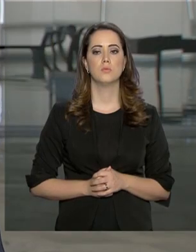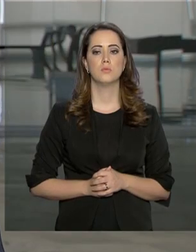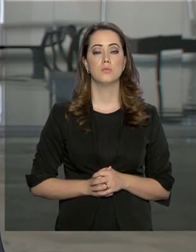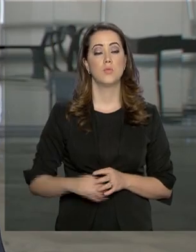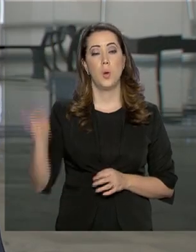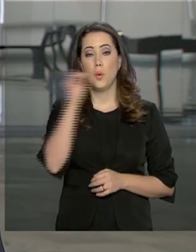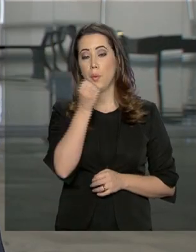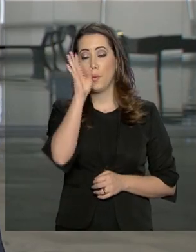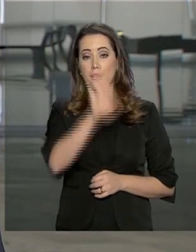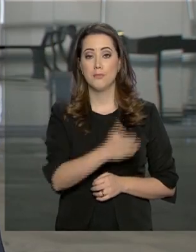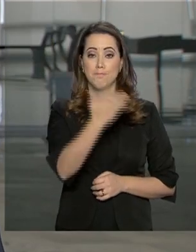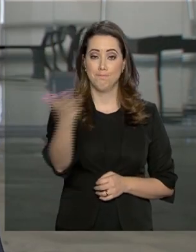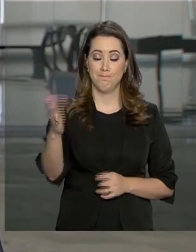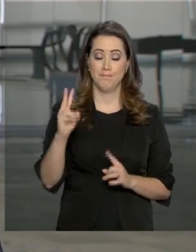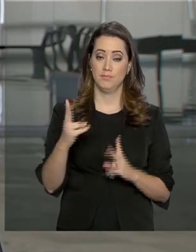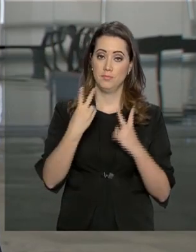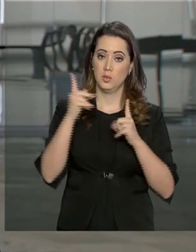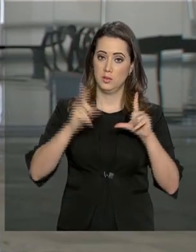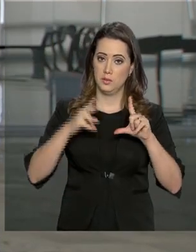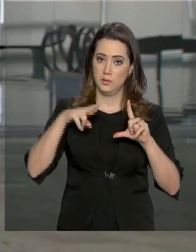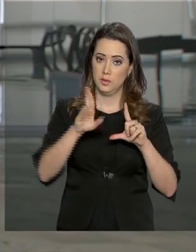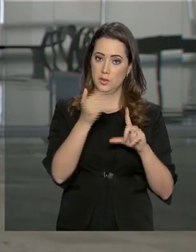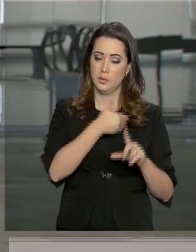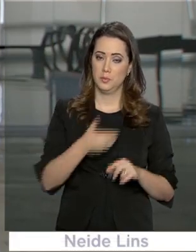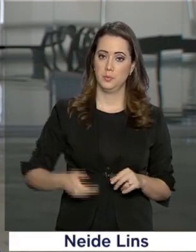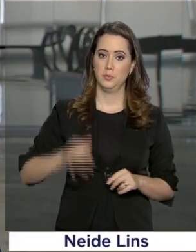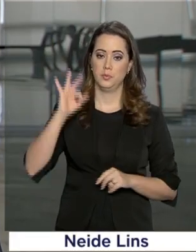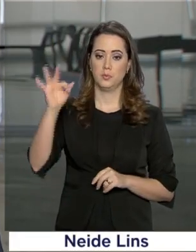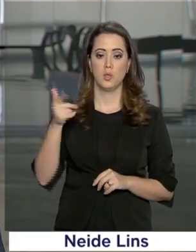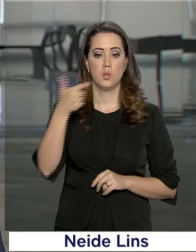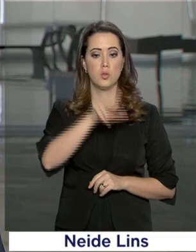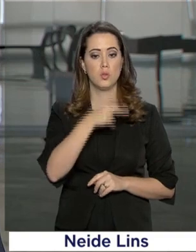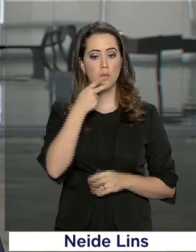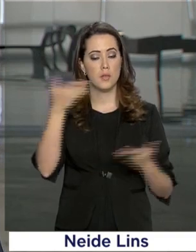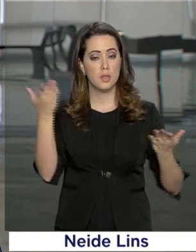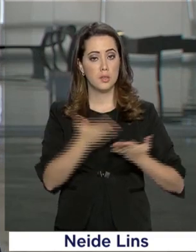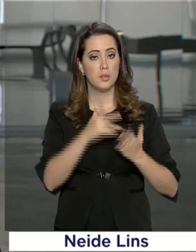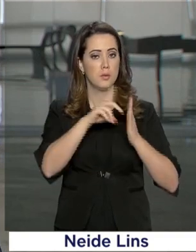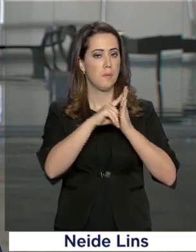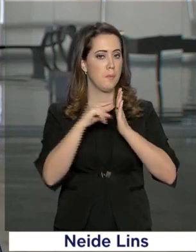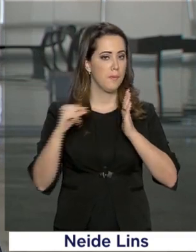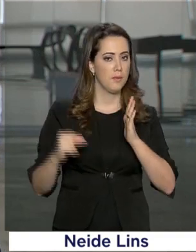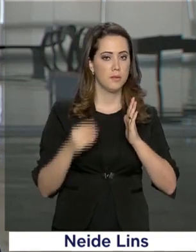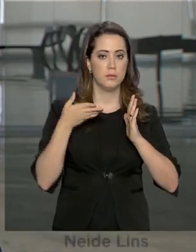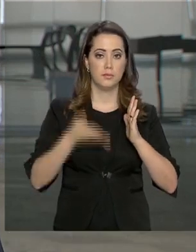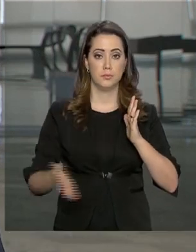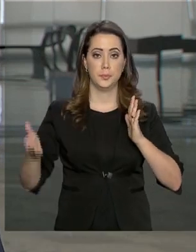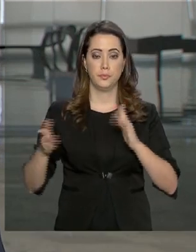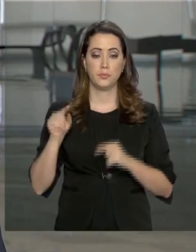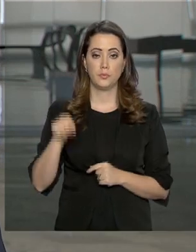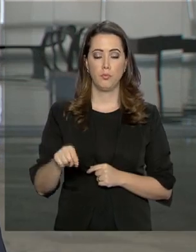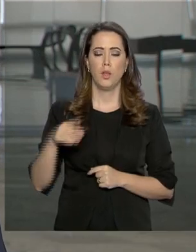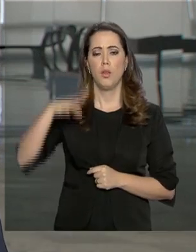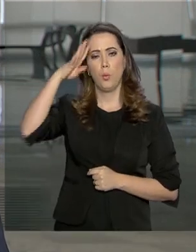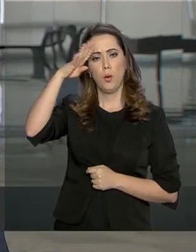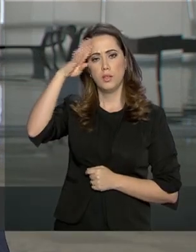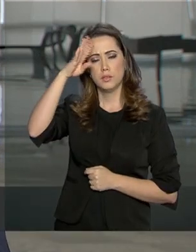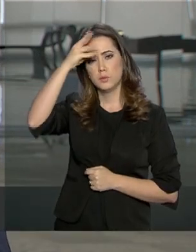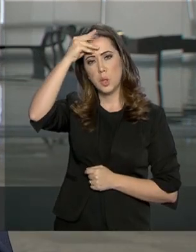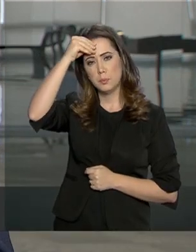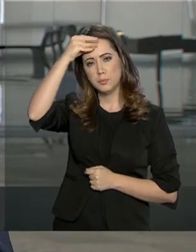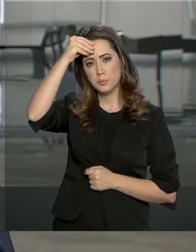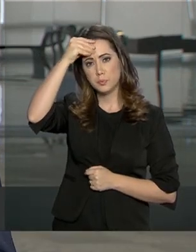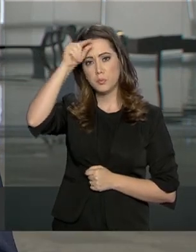Boa tarde para você que acompanha a NBR, a TV do Governo Federal. Eu volto a falar ao vivo aqui do Palácio do Planalto. Nesta quarta-feira de